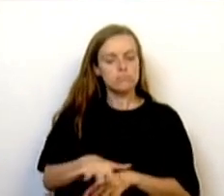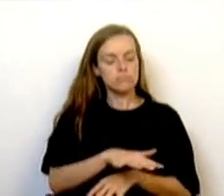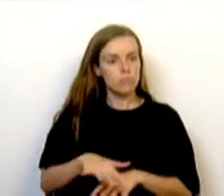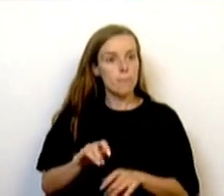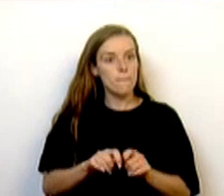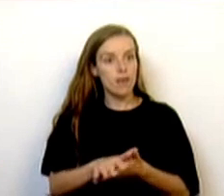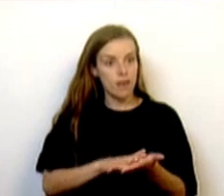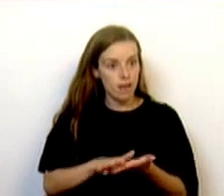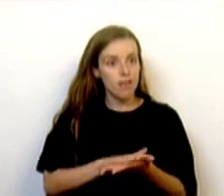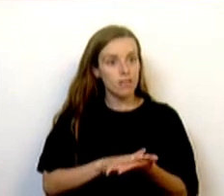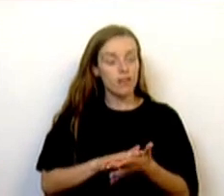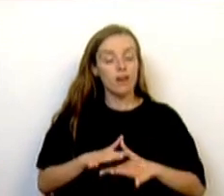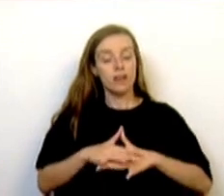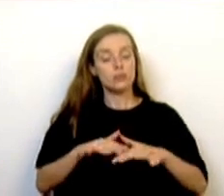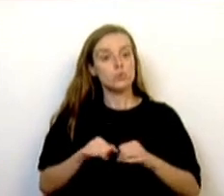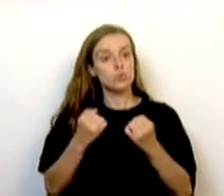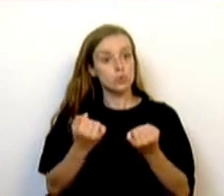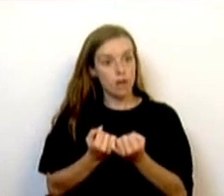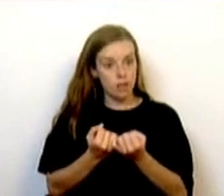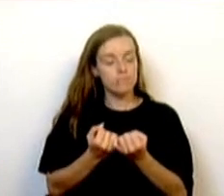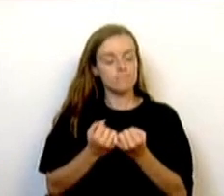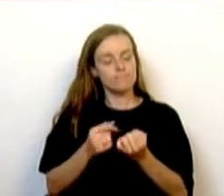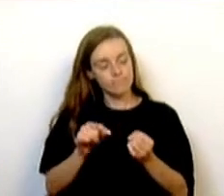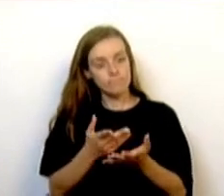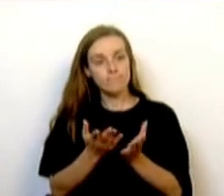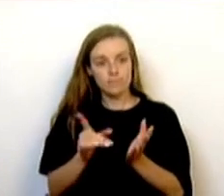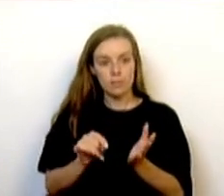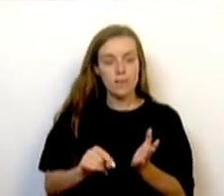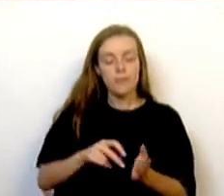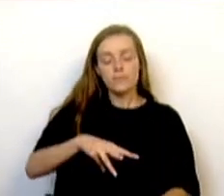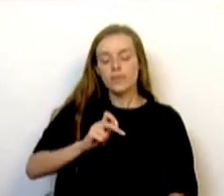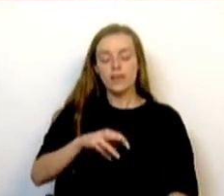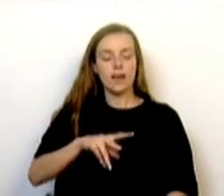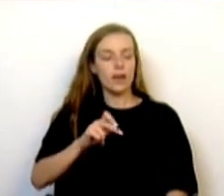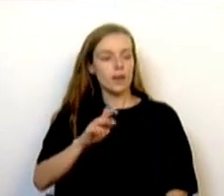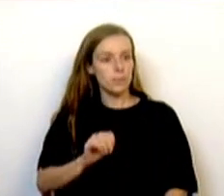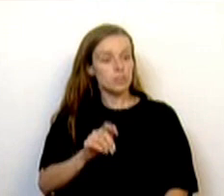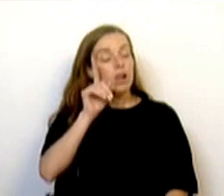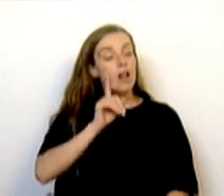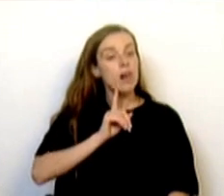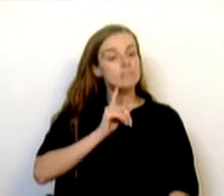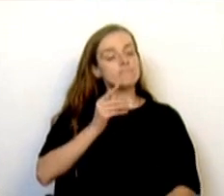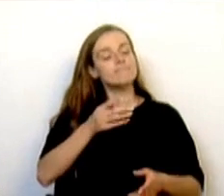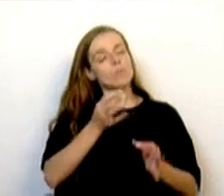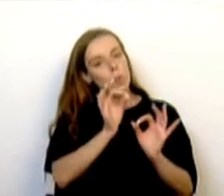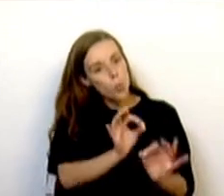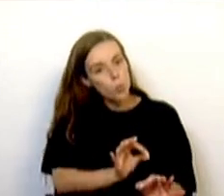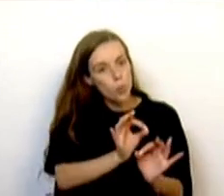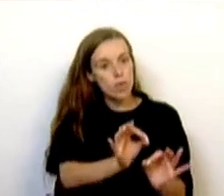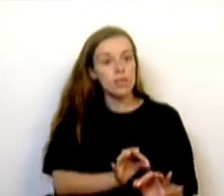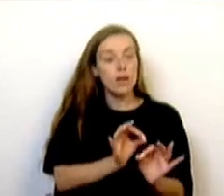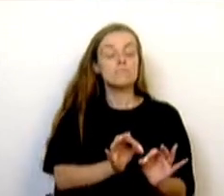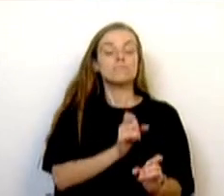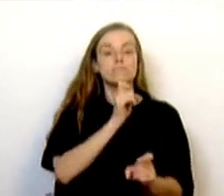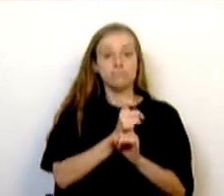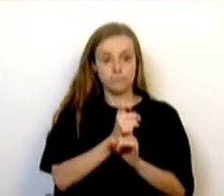vagas gratuitas na rede social e solidária de creches e amas. E é que esta é mesmo uma medida essencial porque se reflete na melhoria das